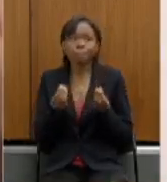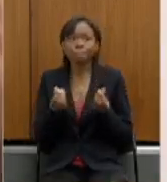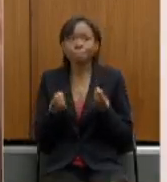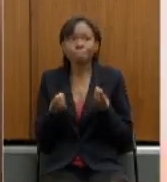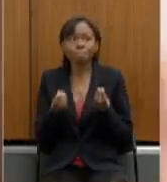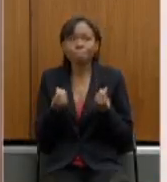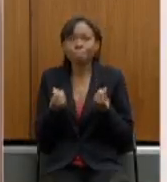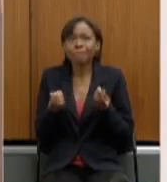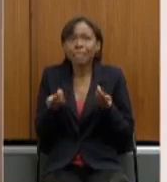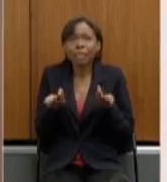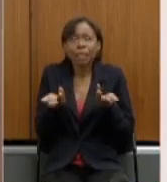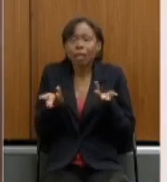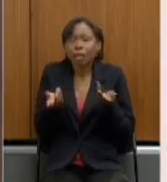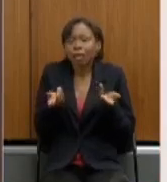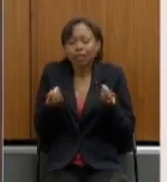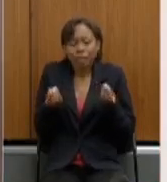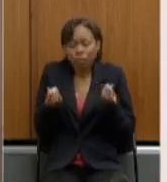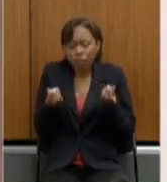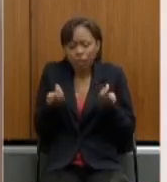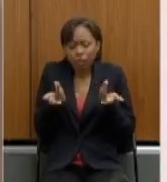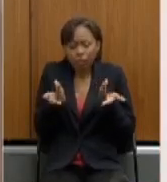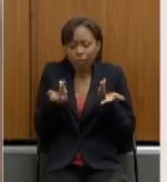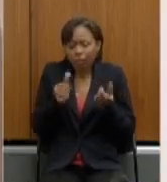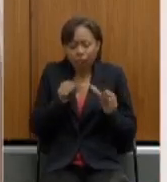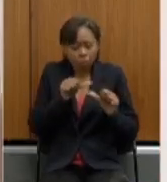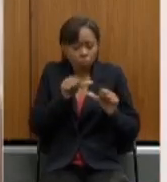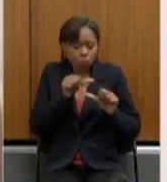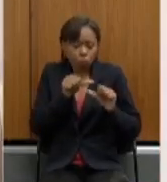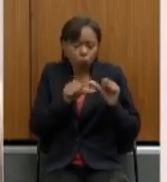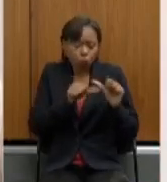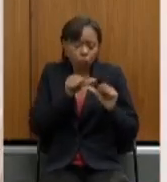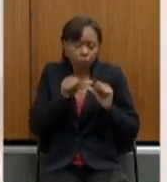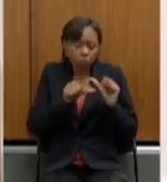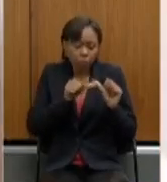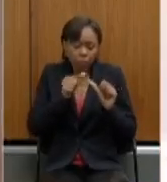quando a gente podia fazer esses tipos de alteração de, de,